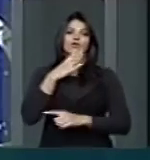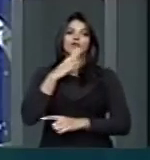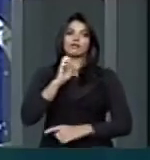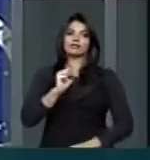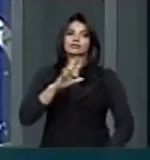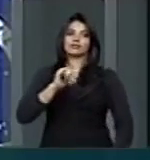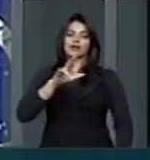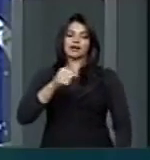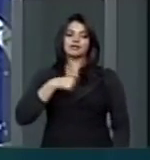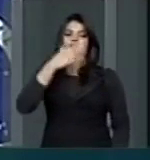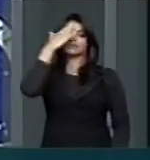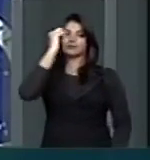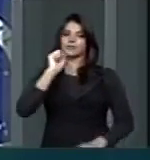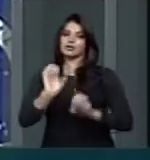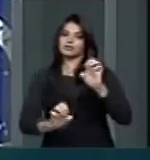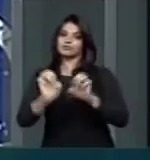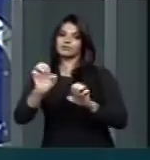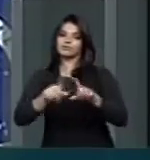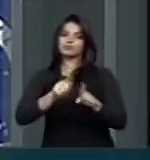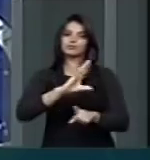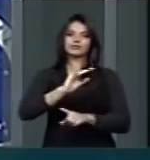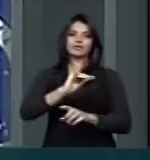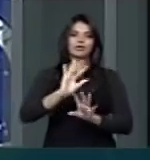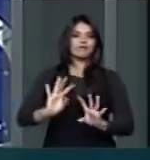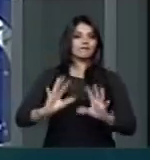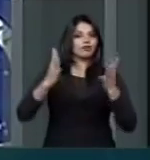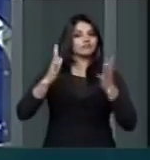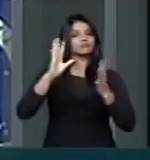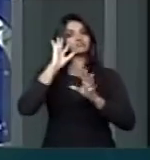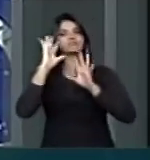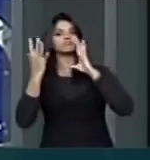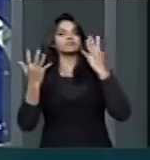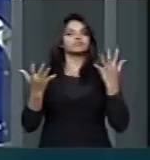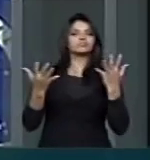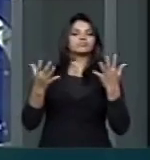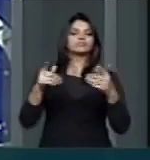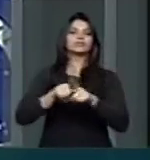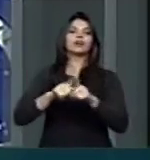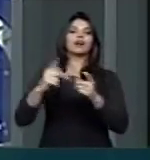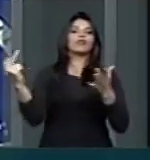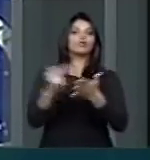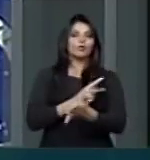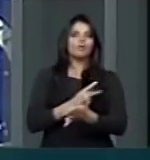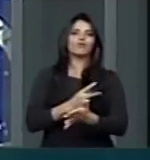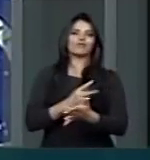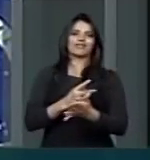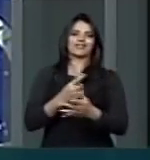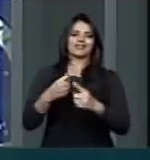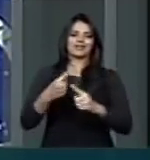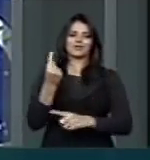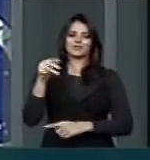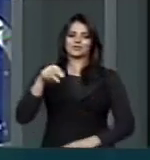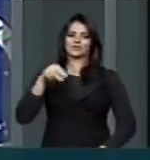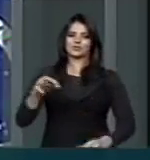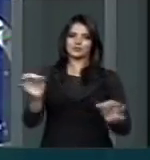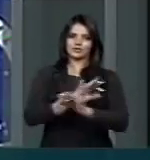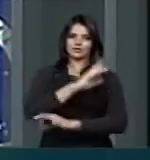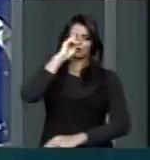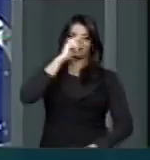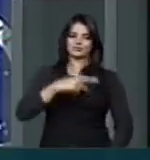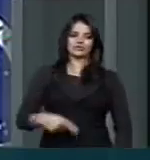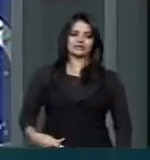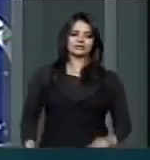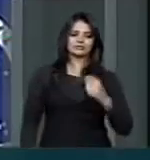é a sabedoria estatística, é a ciência dos eventos e as suas ocorrências. E um minuto para concluir, senhor presidente.